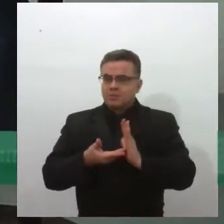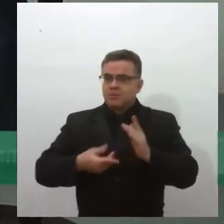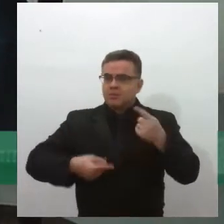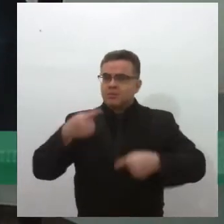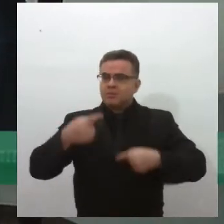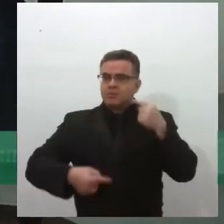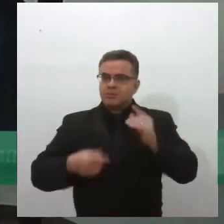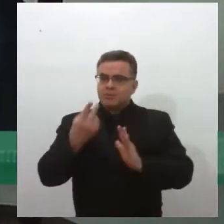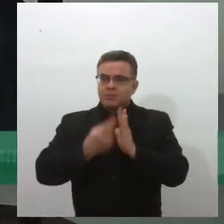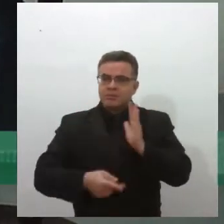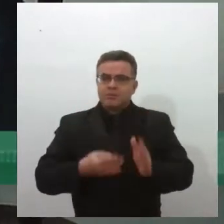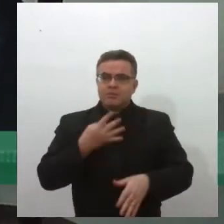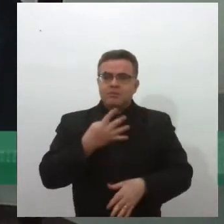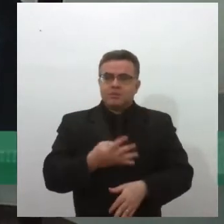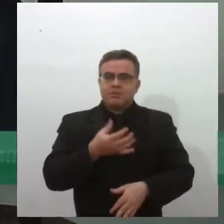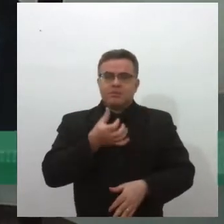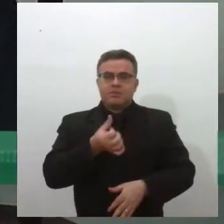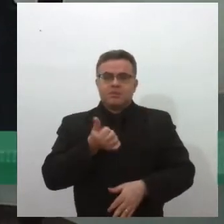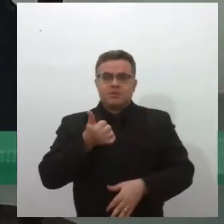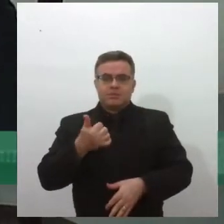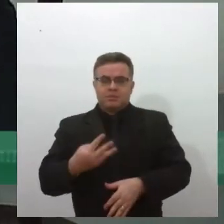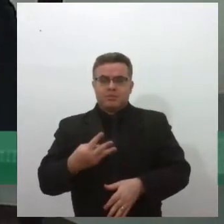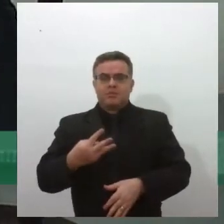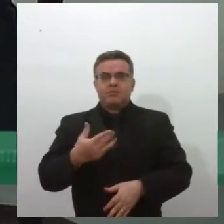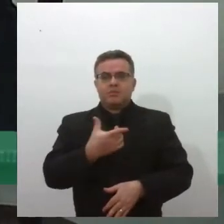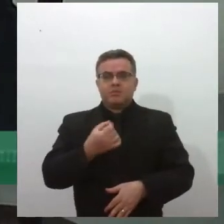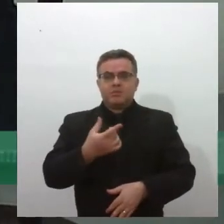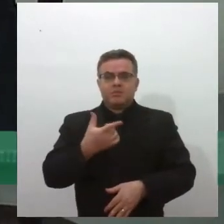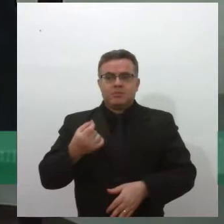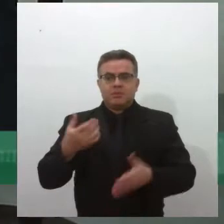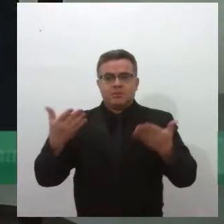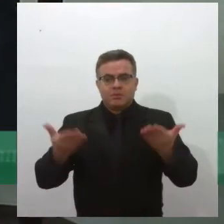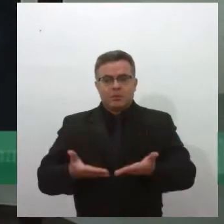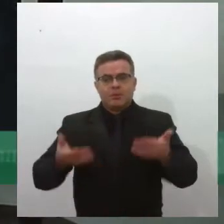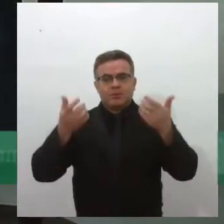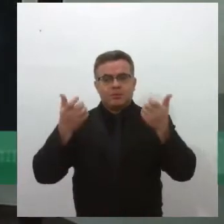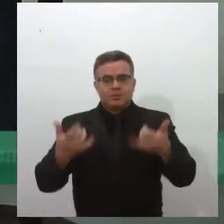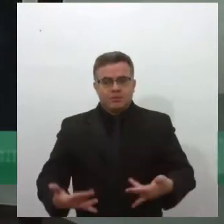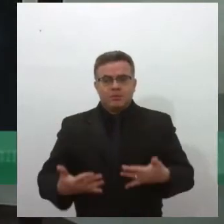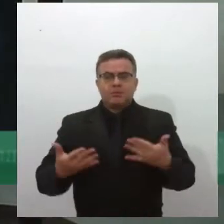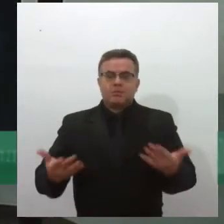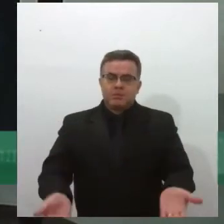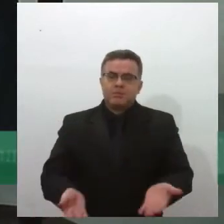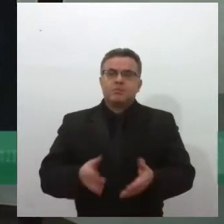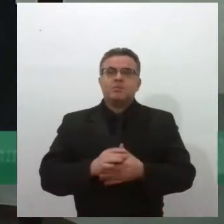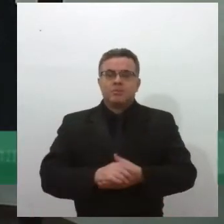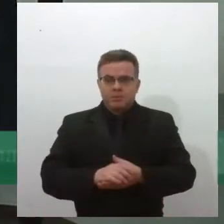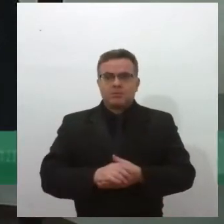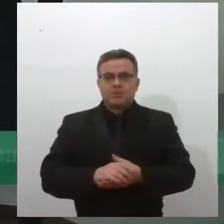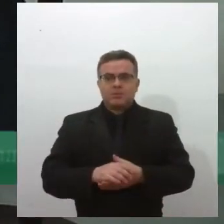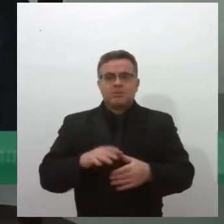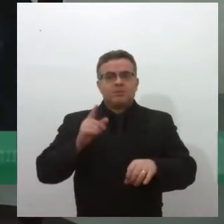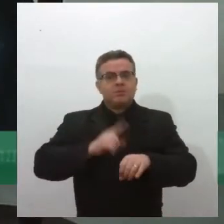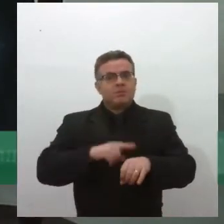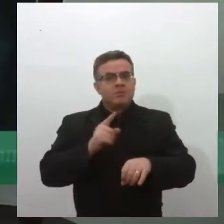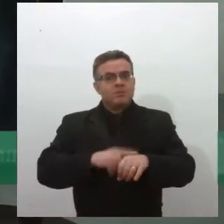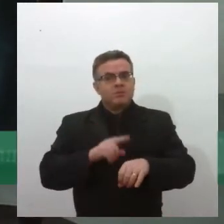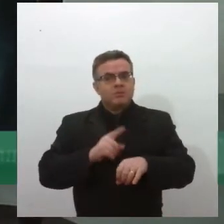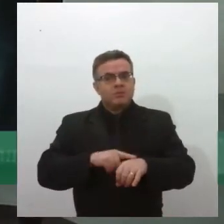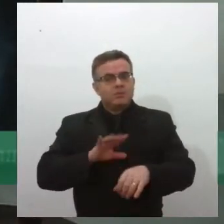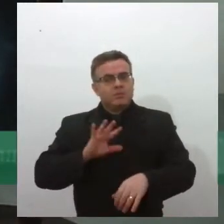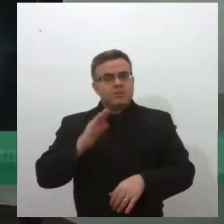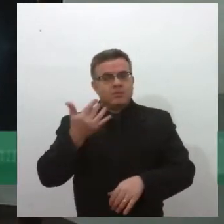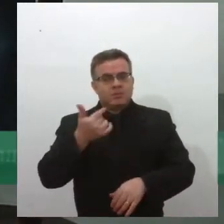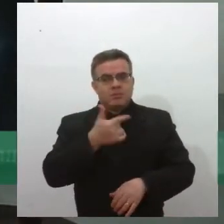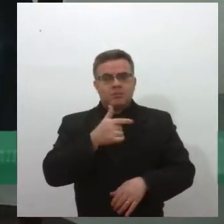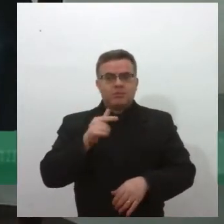PL 4.613 de 2020, que a gente está abordando hoje. Durante a audiência, né, na comissão, que aconteceu no